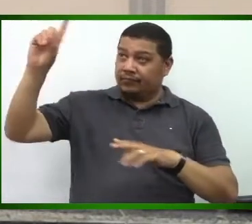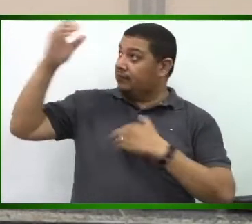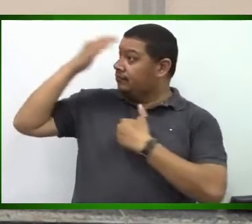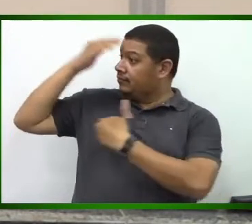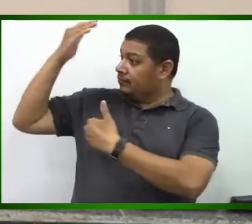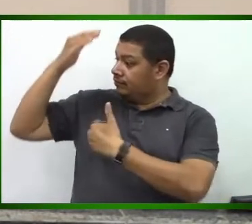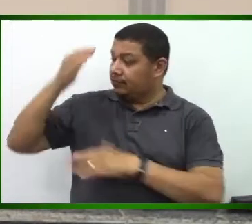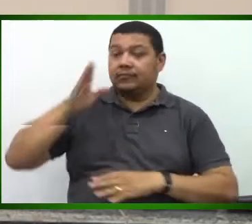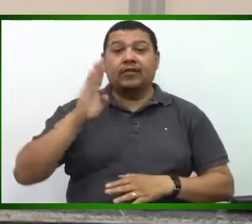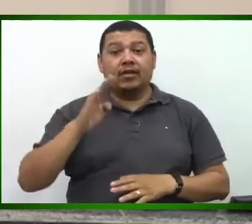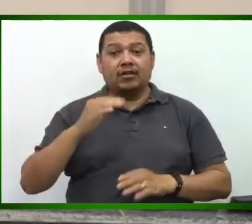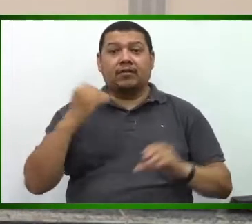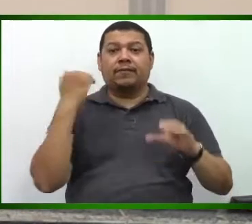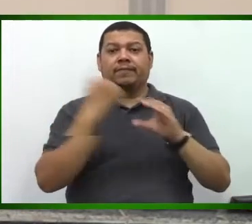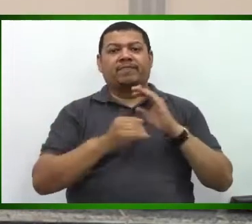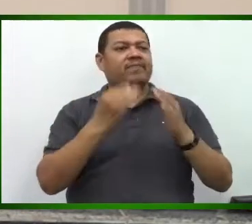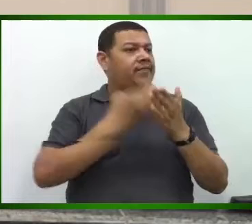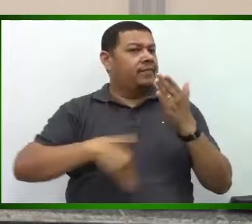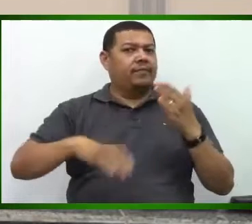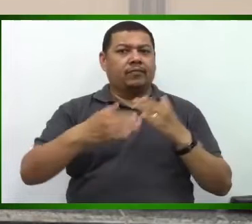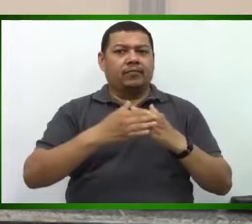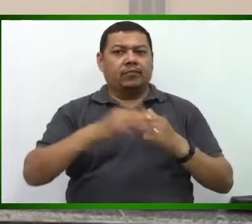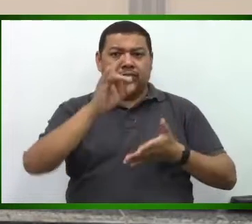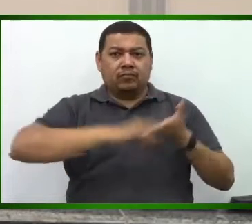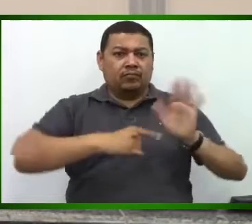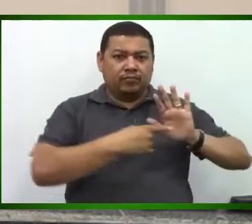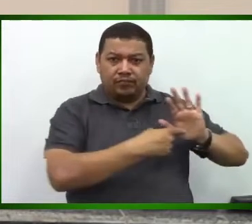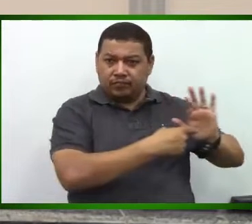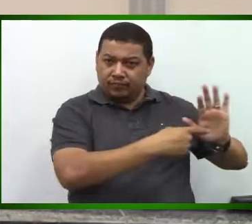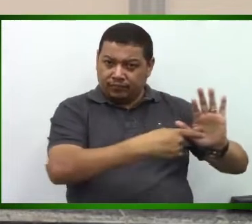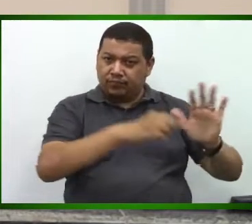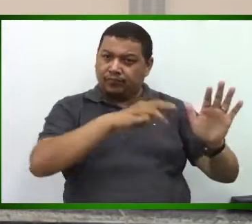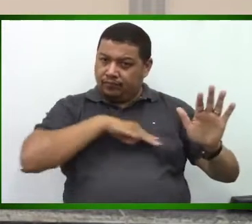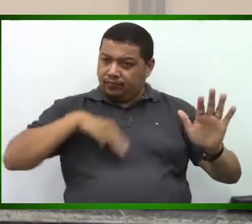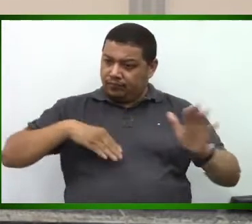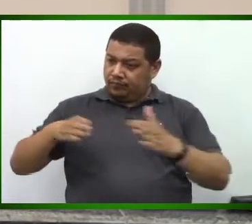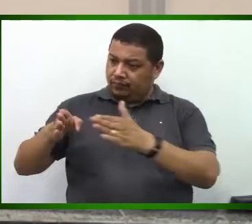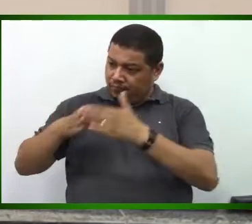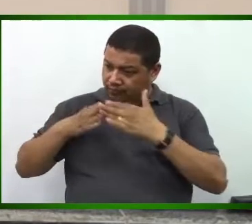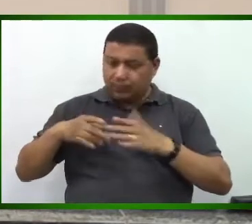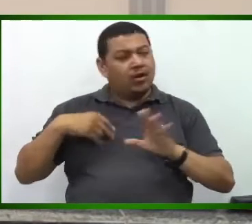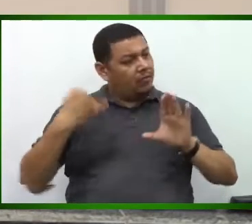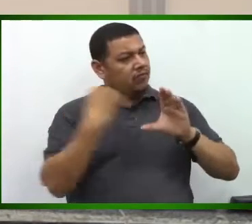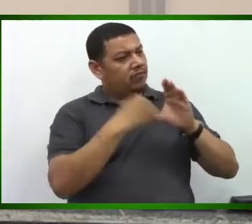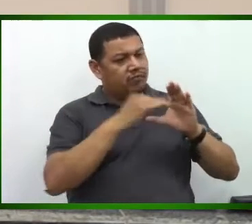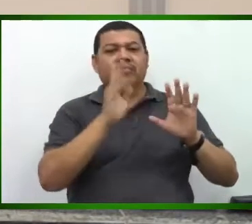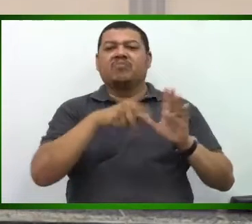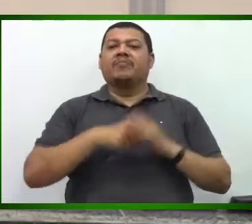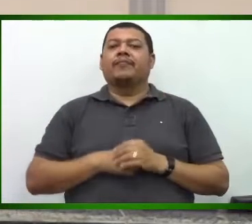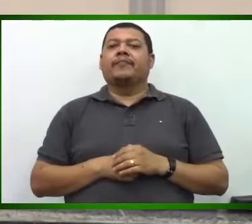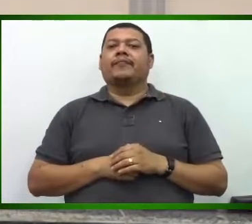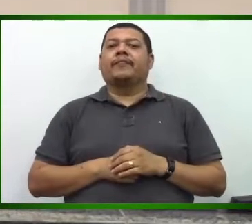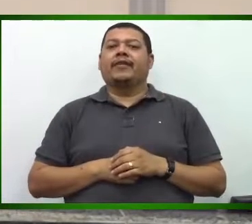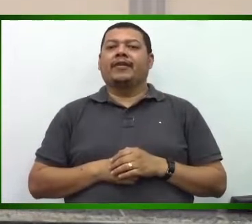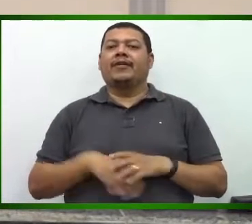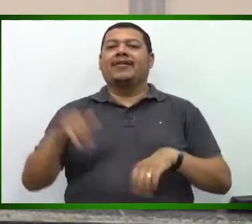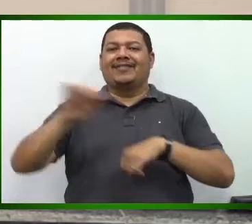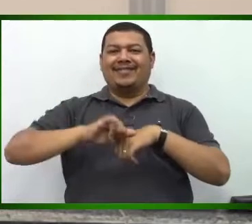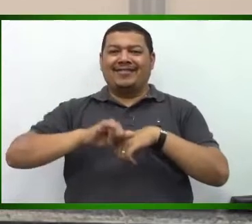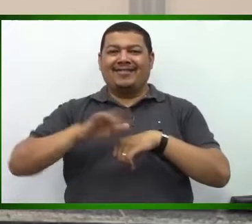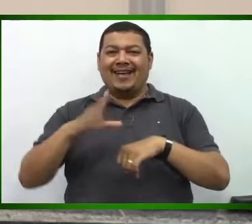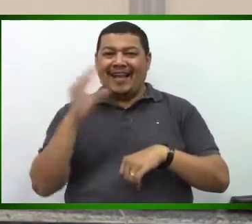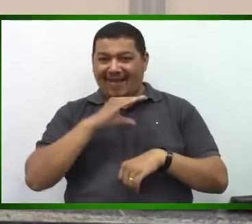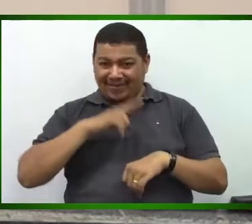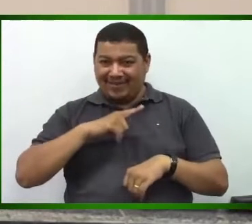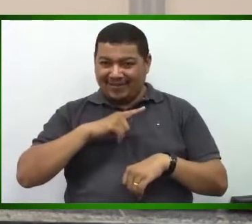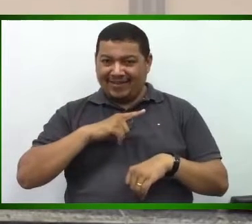né, que foi enviar todas as informações que o Ministério Público solicitou após a denúncia, e o centro do autismo, já, já, se Deus